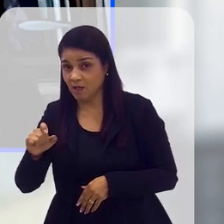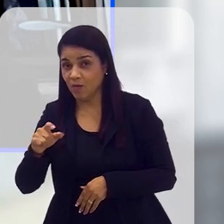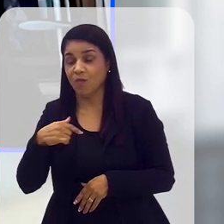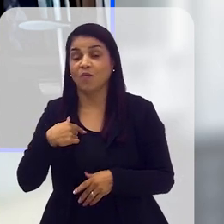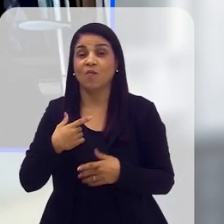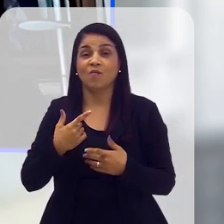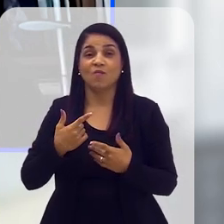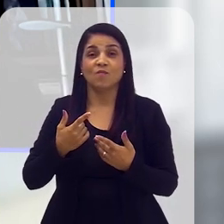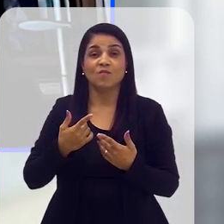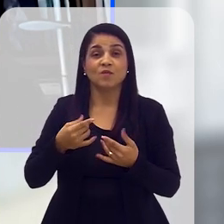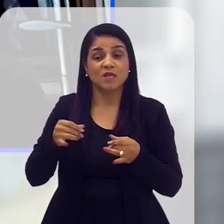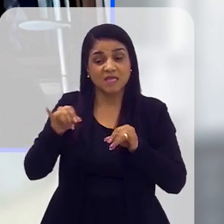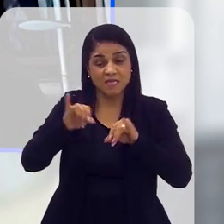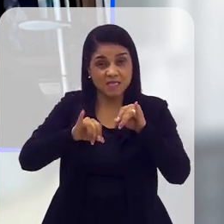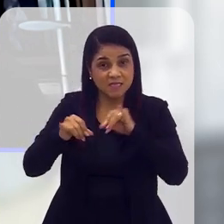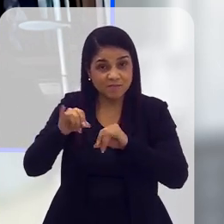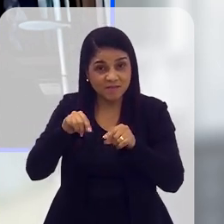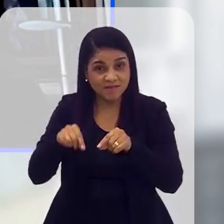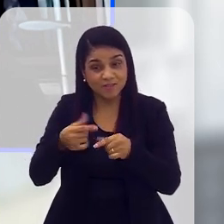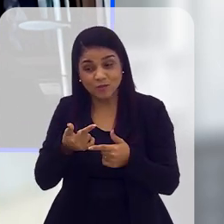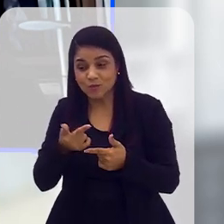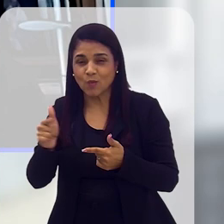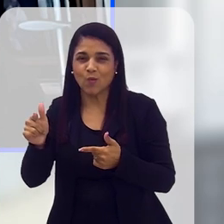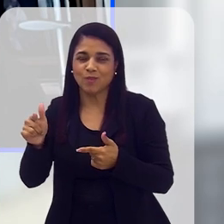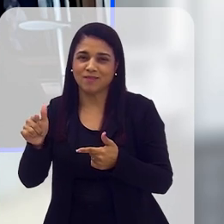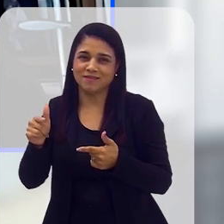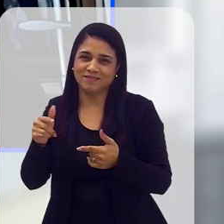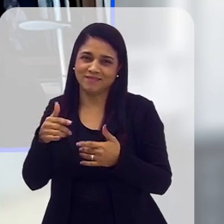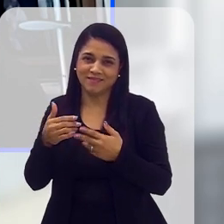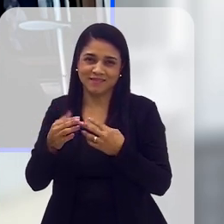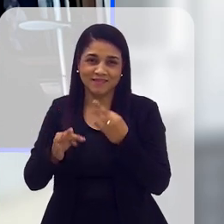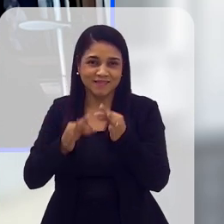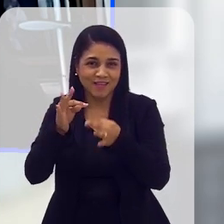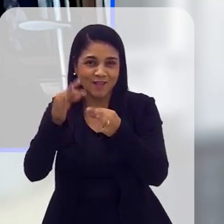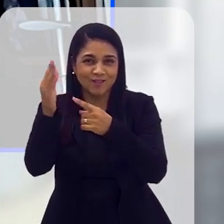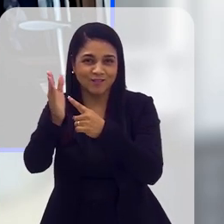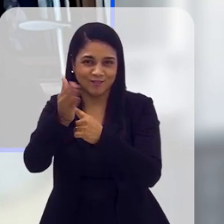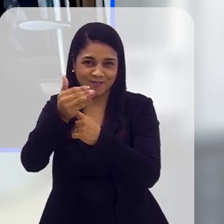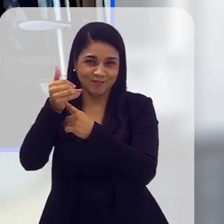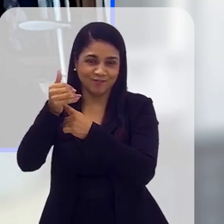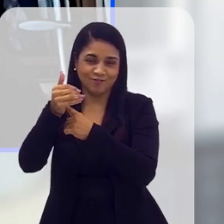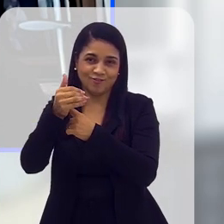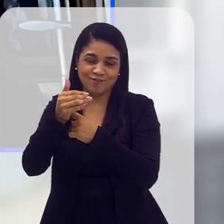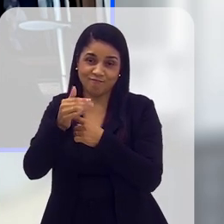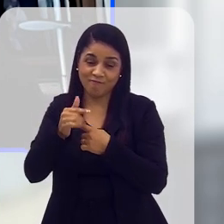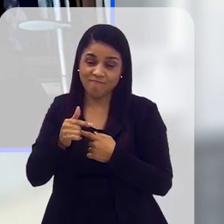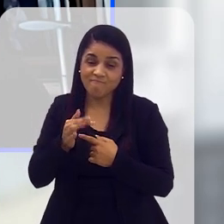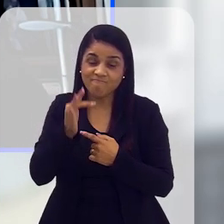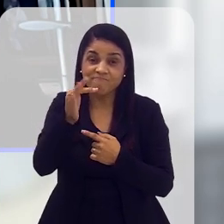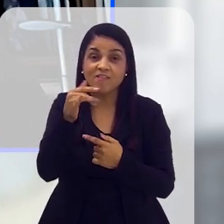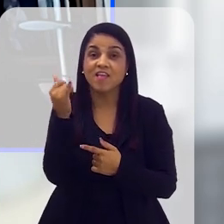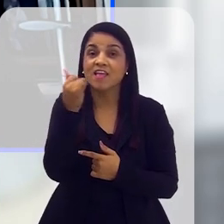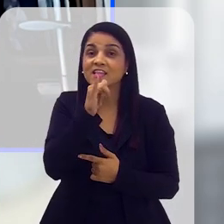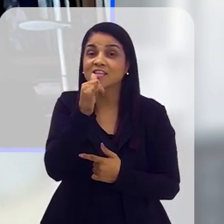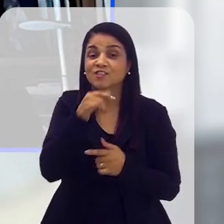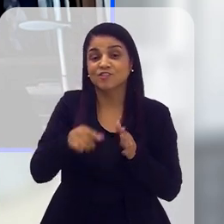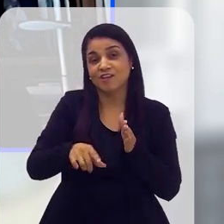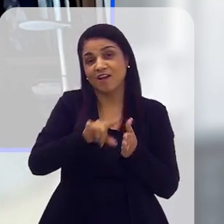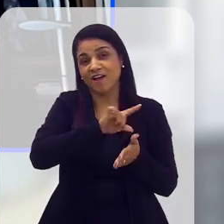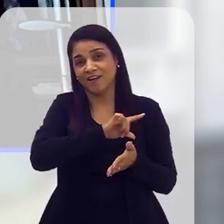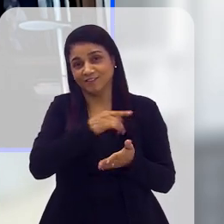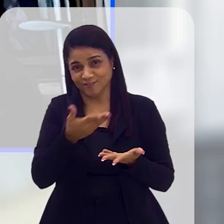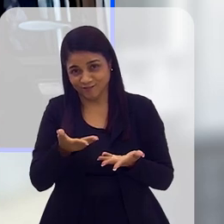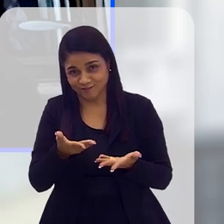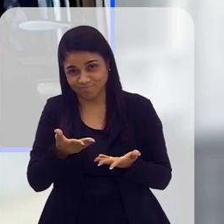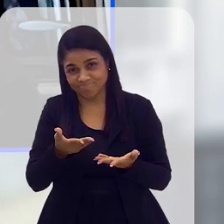raras, etc., tudo isso para essas novas tecnologias, que vão ser exploradas a partir da matriz energética anterior